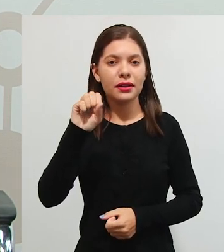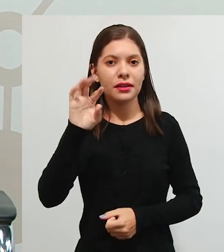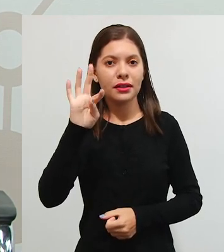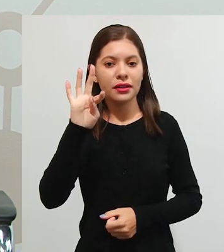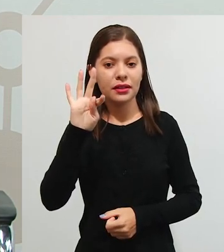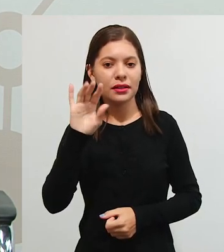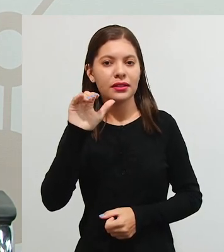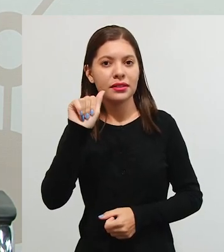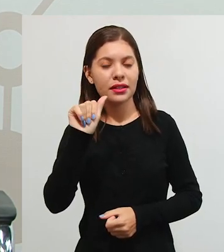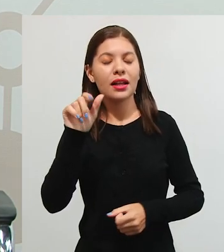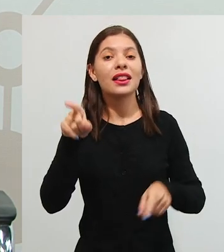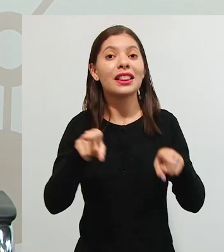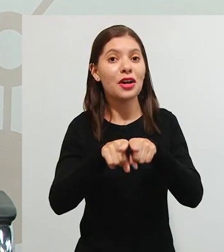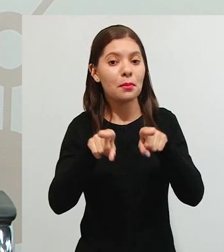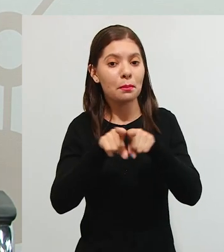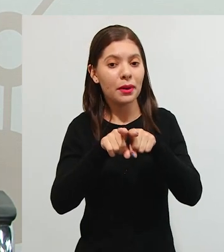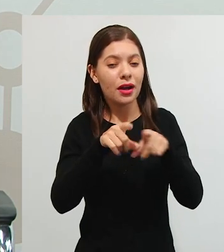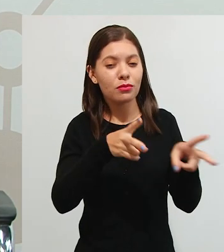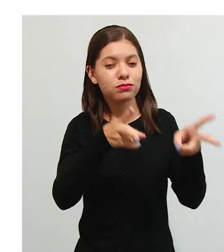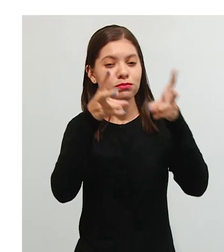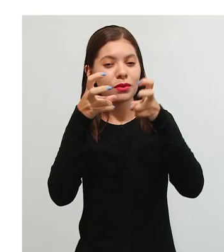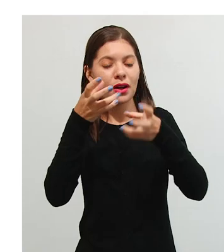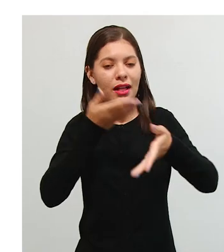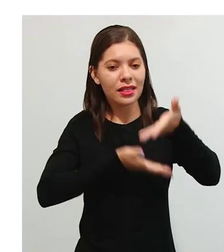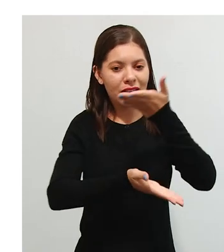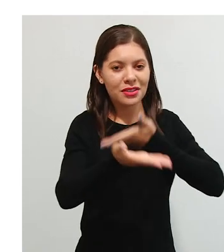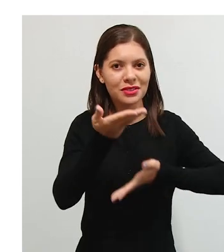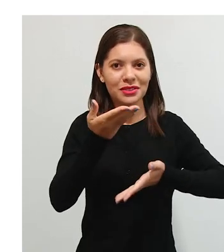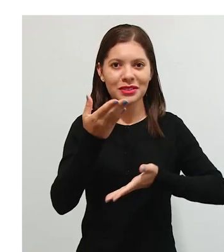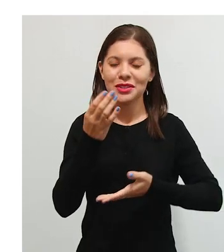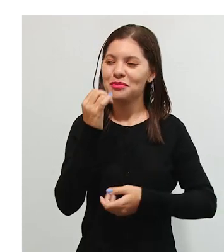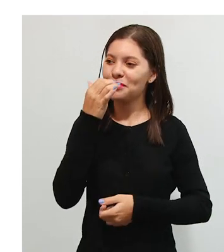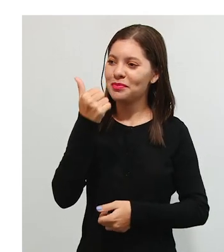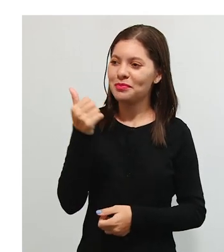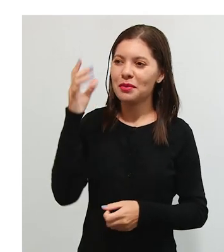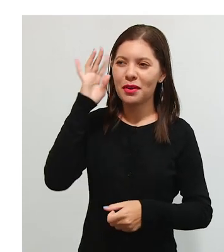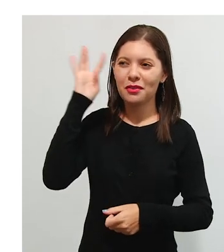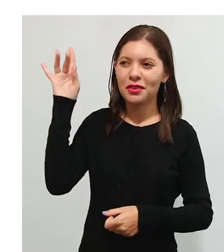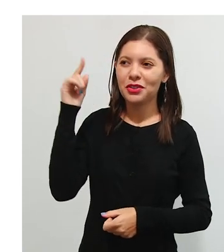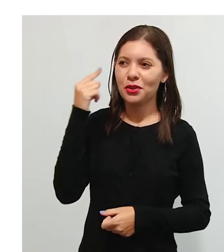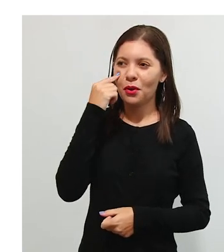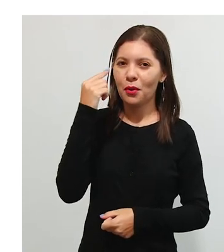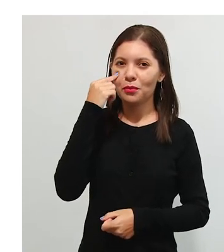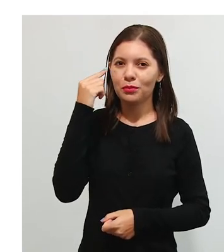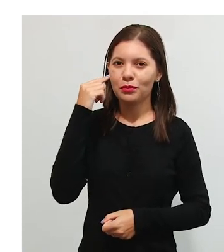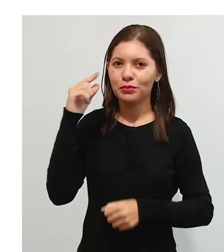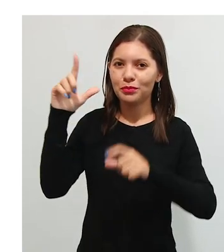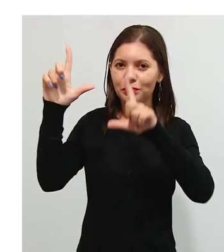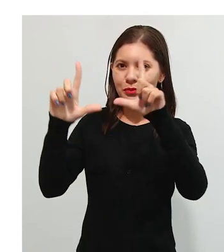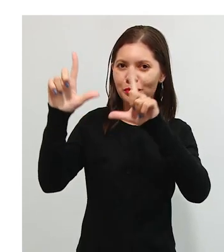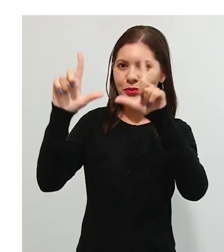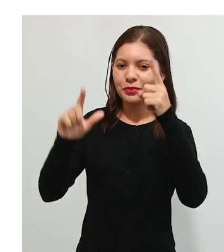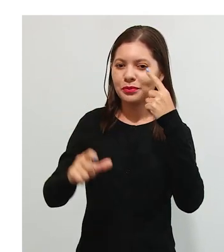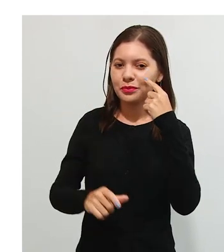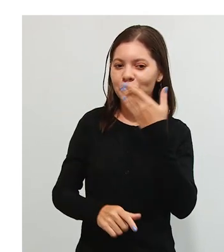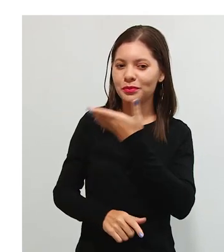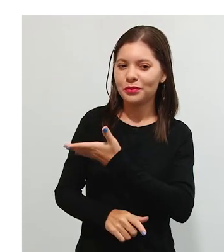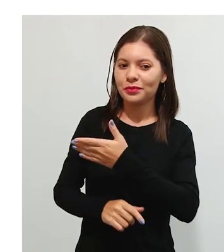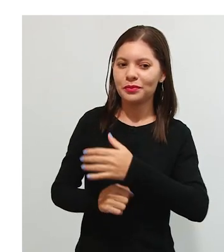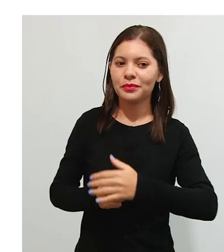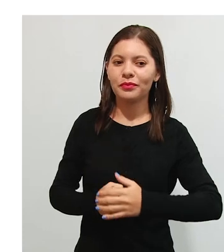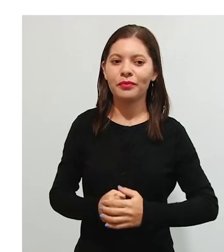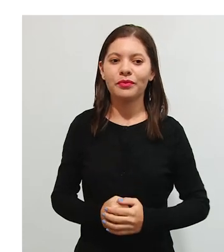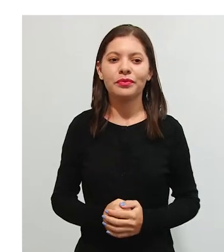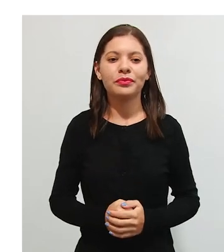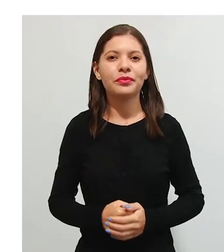interacionistas. Muito bem. Aí, para refletir, a gente trouxe essa tirinha aqui do Calvin